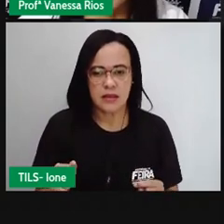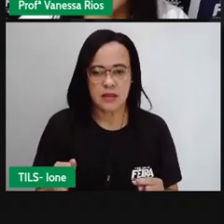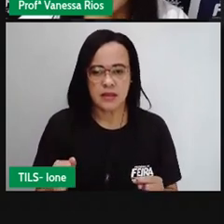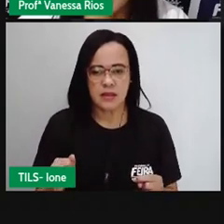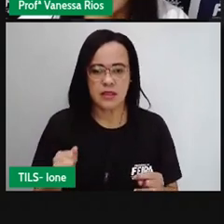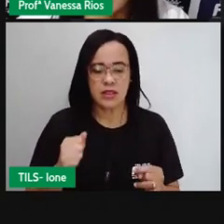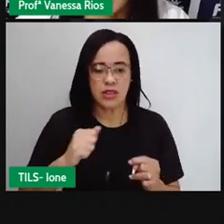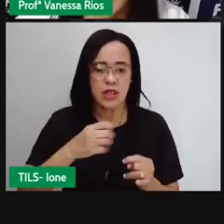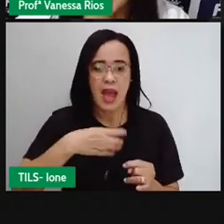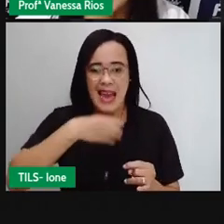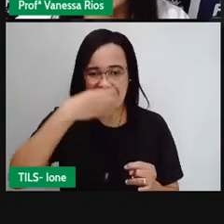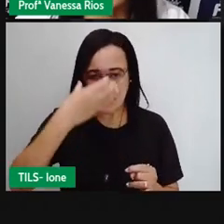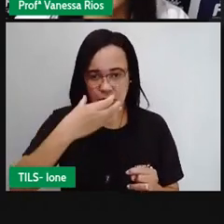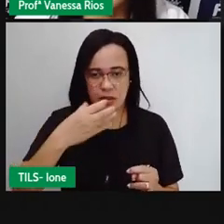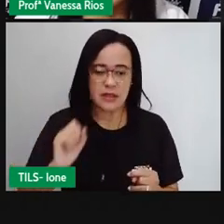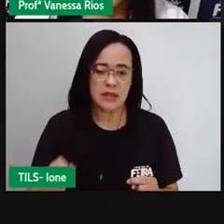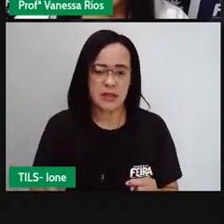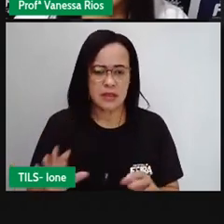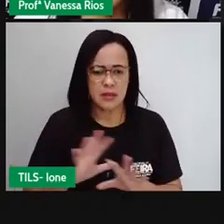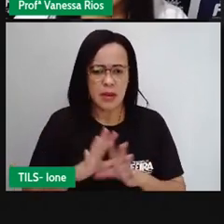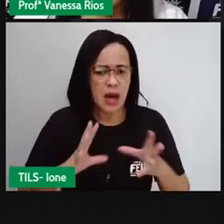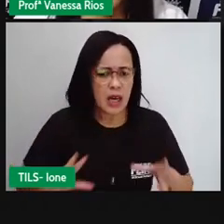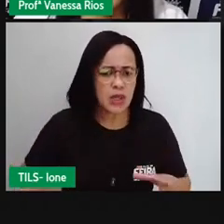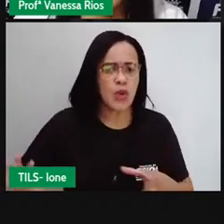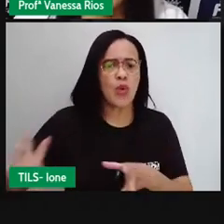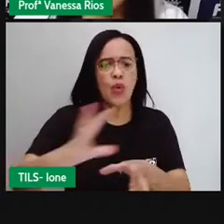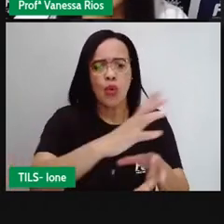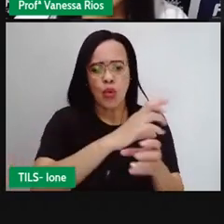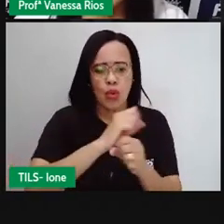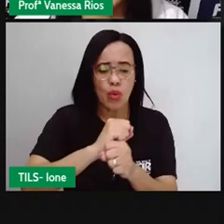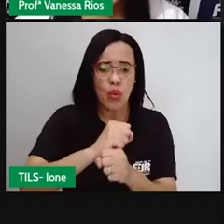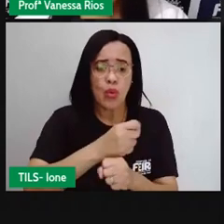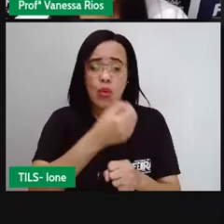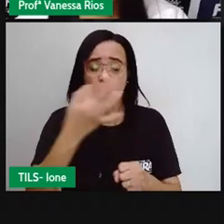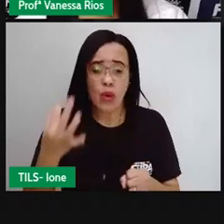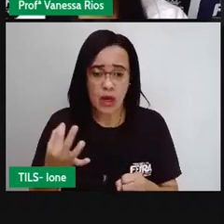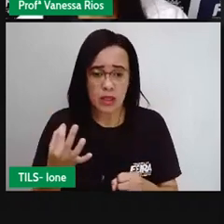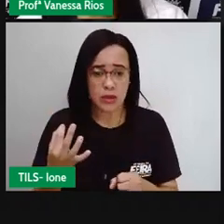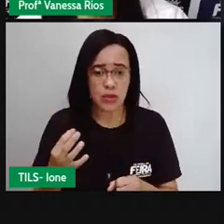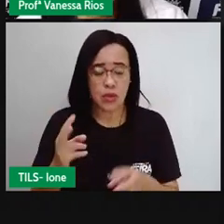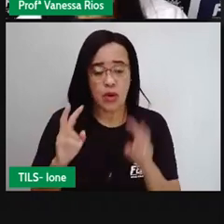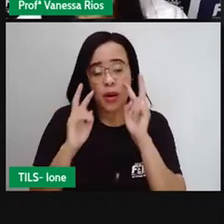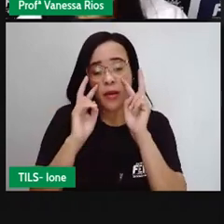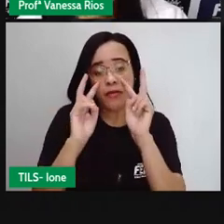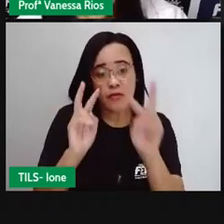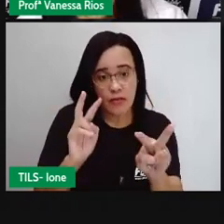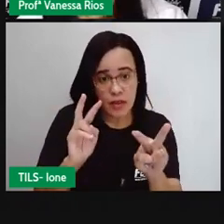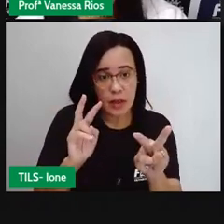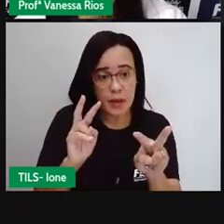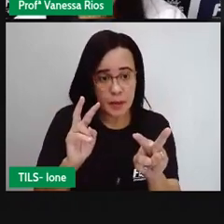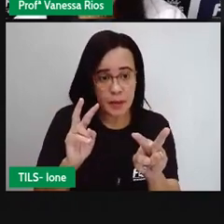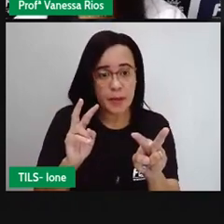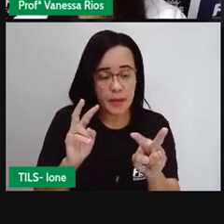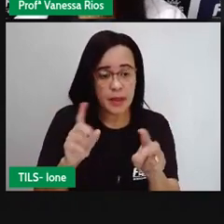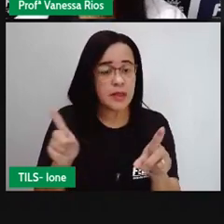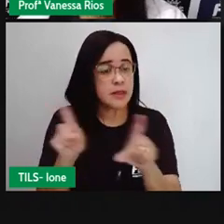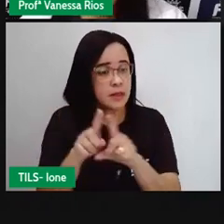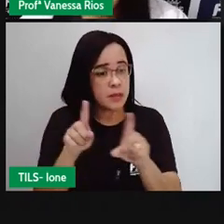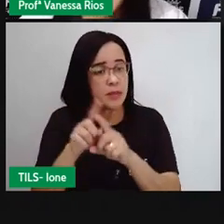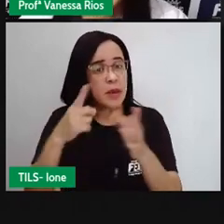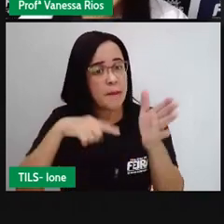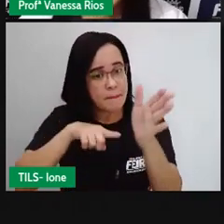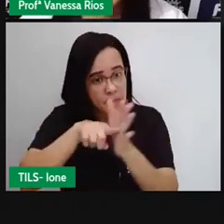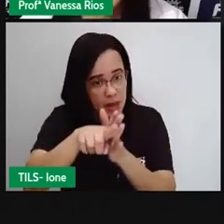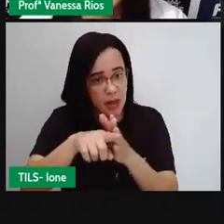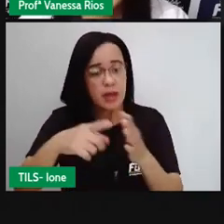todo? A partir do momento que eu observo os valores eu também preciso prestar atenção na pergunta quando fala ao todo